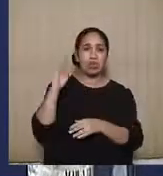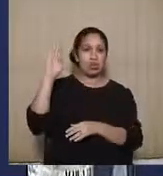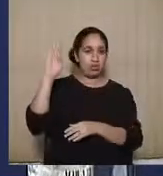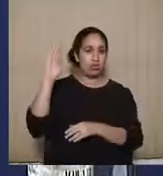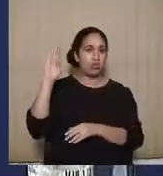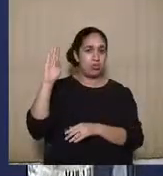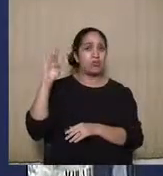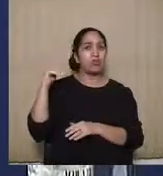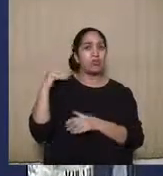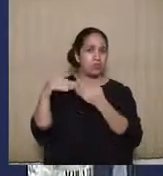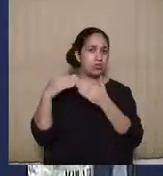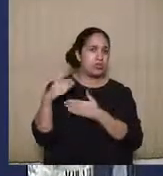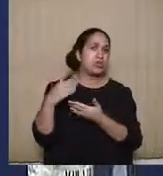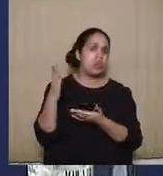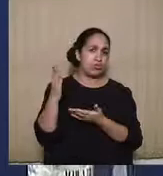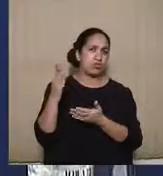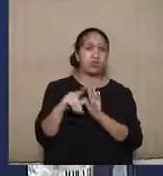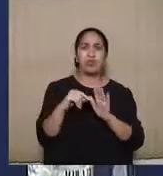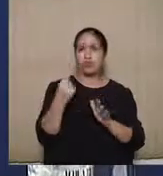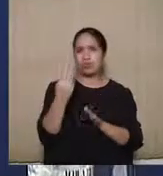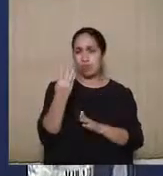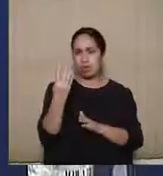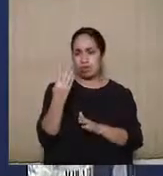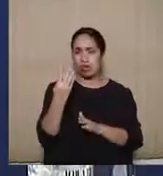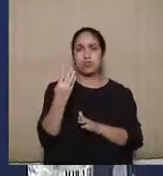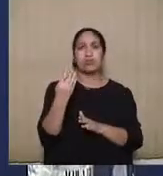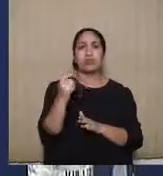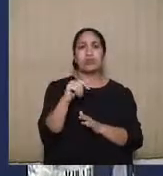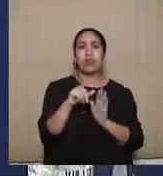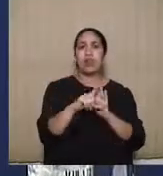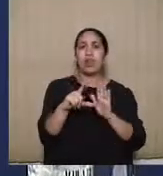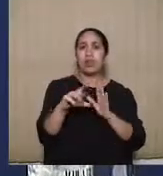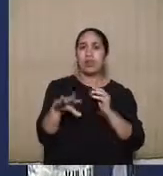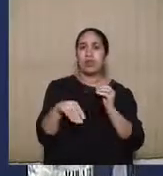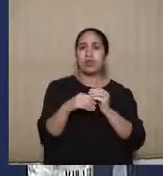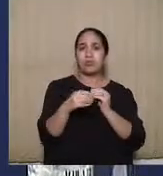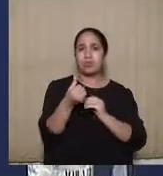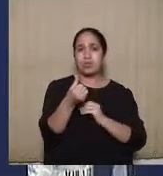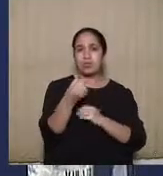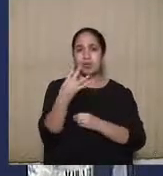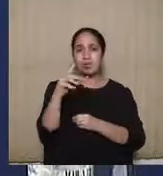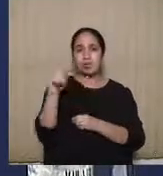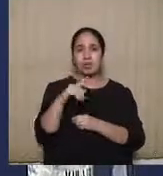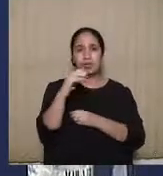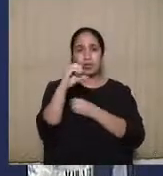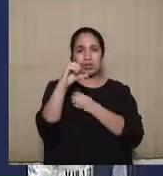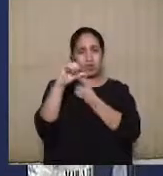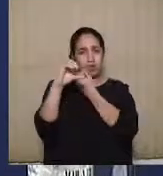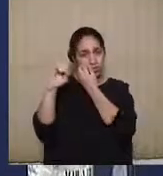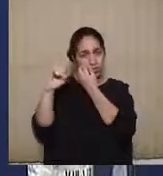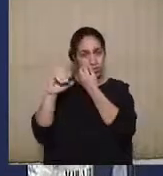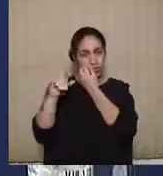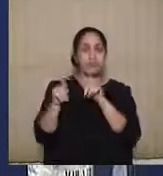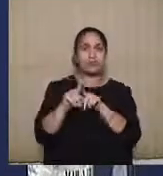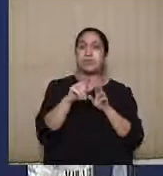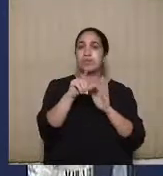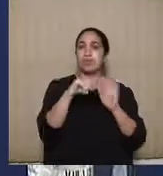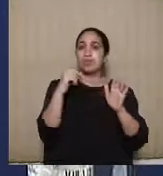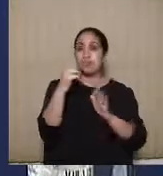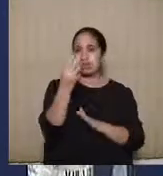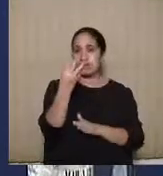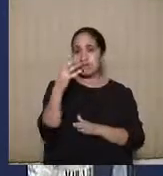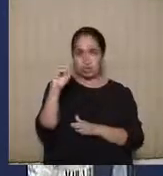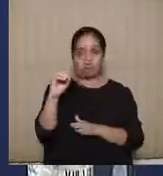é um procedimento que vem previsto no artigo 4 da Lei Complementar 64,90 e também a partir do artigo 40 da